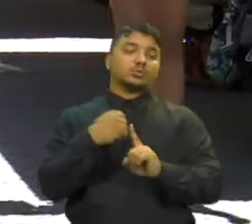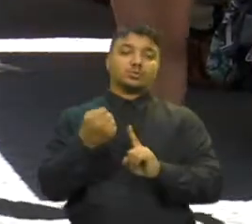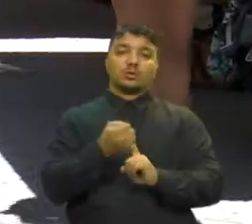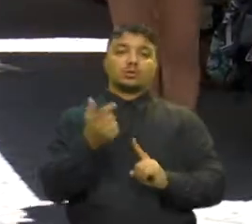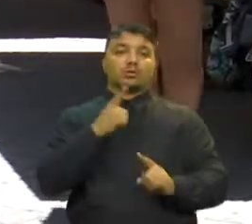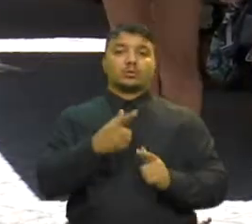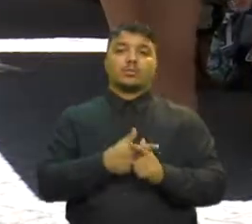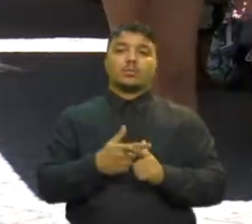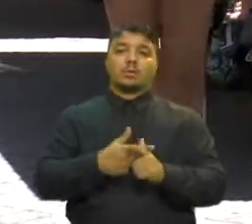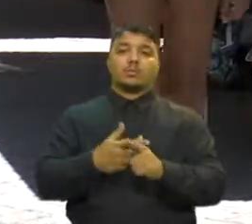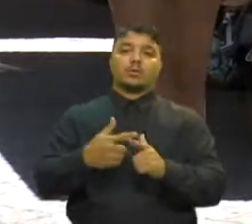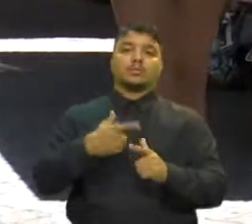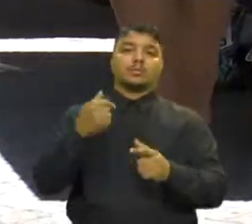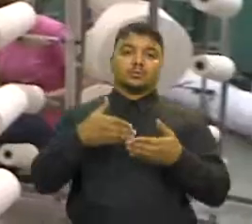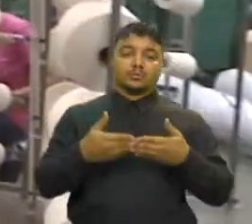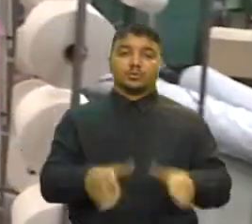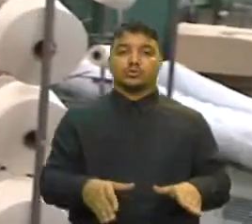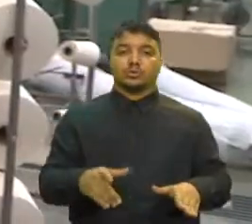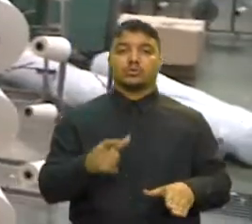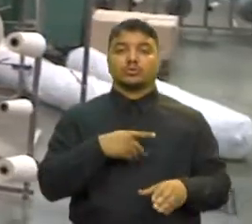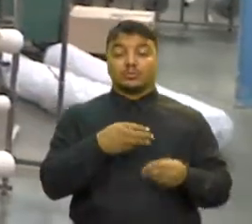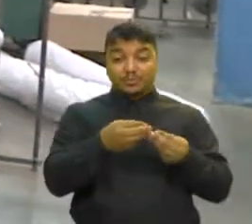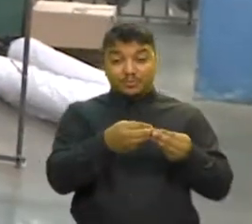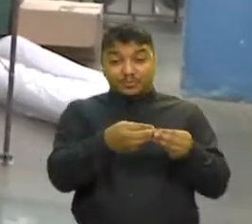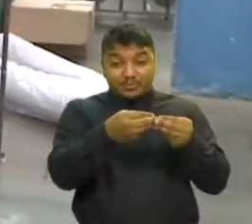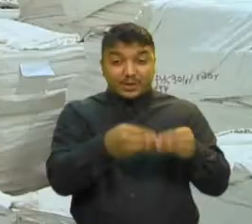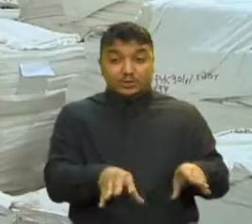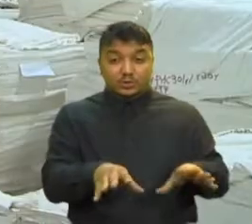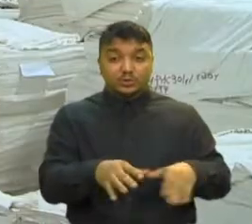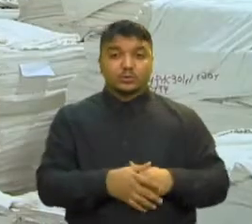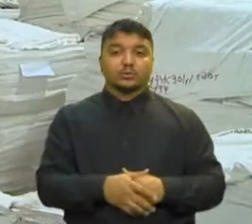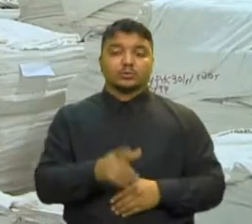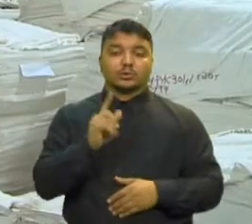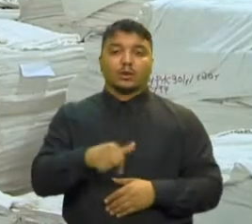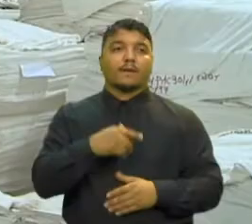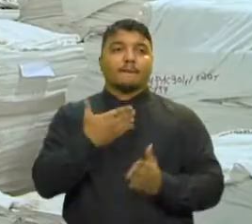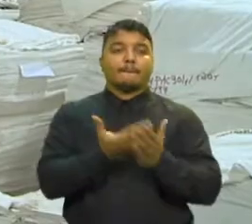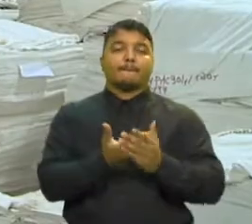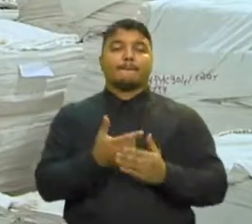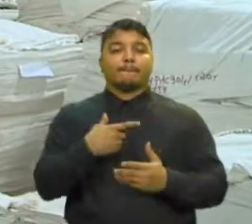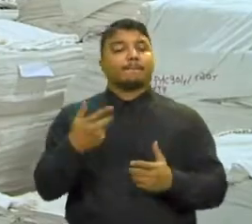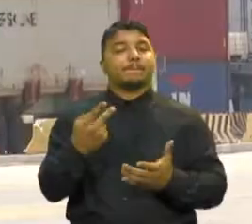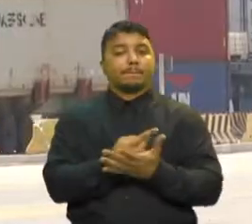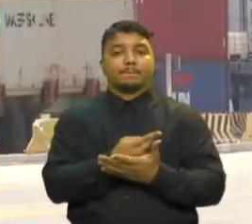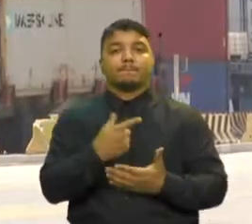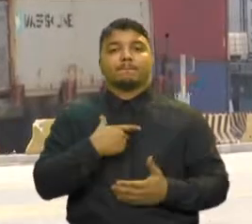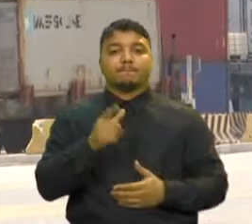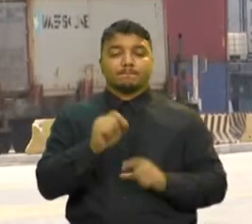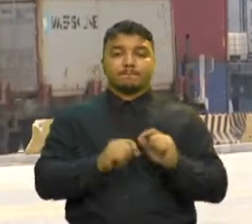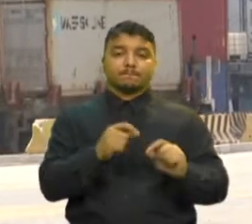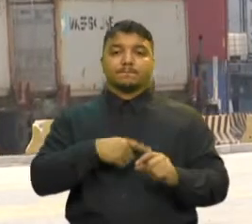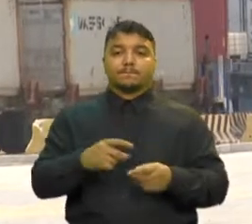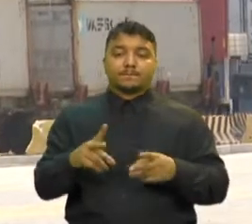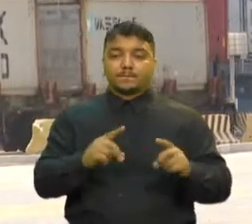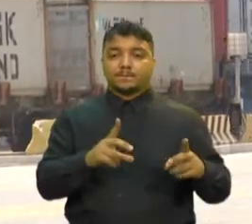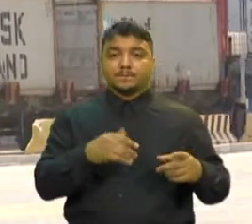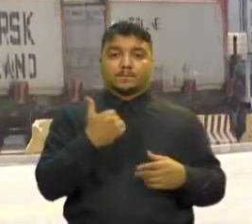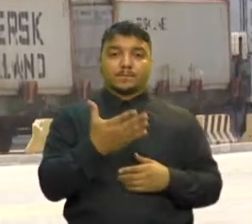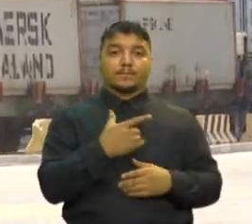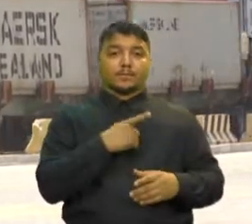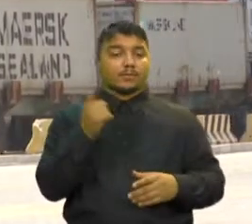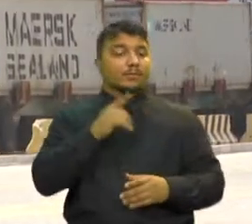prejudicando mais estes setores do que a indústria Que ainda pôde contar com o mercado externo para o